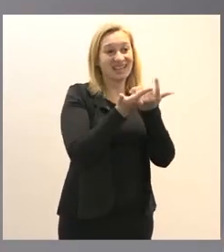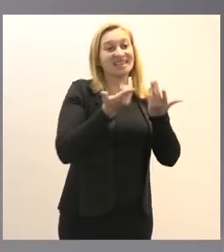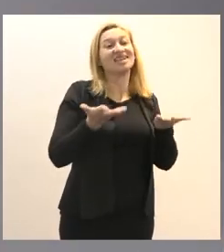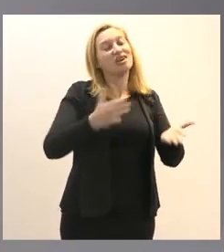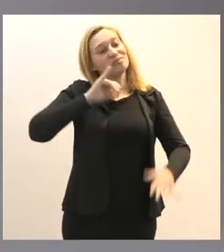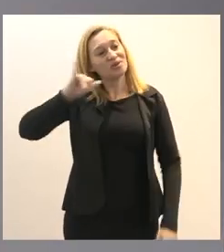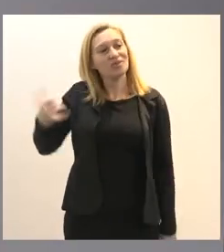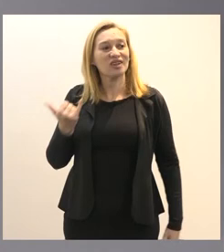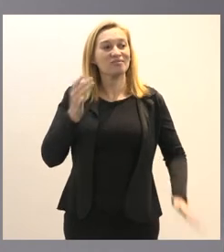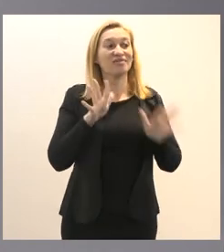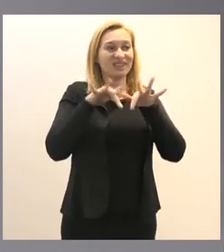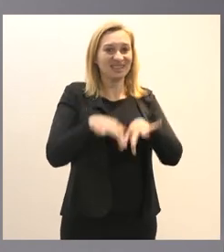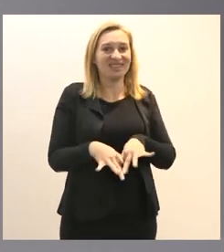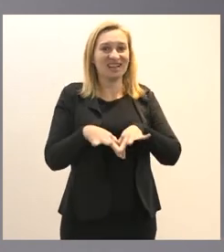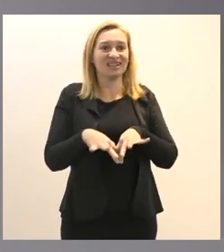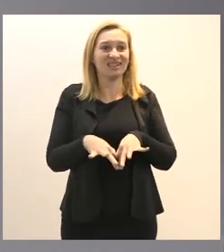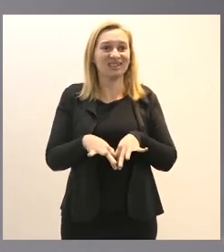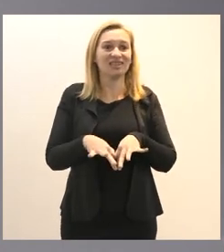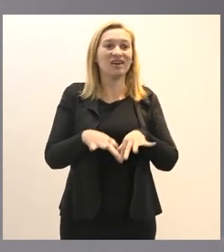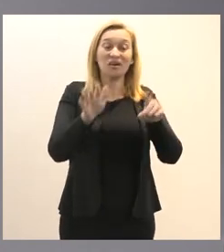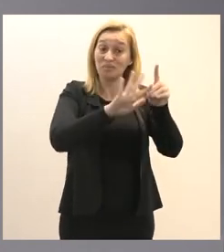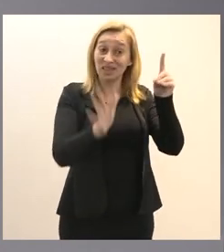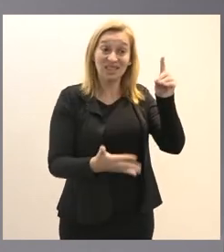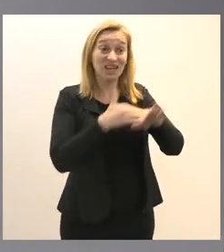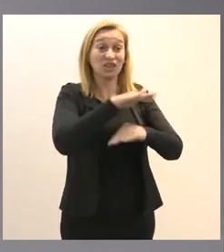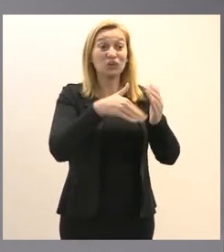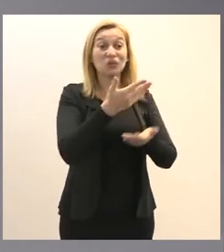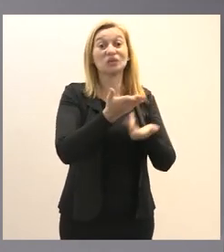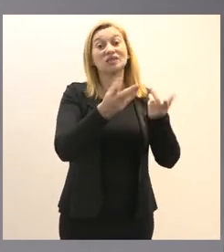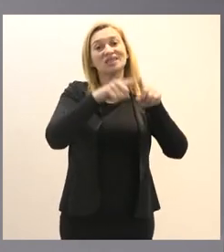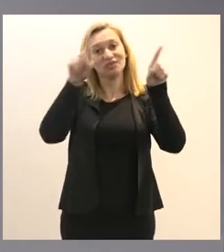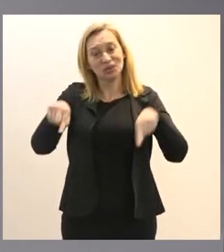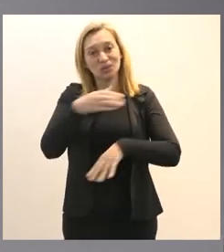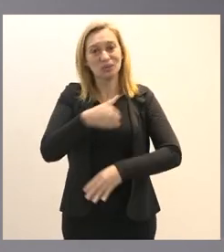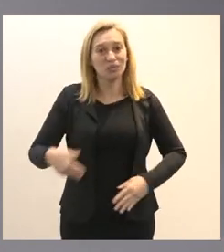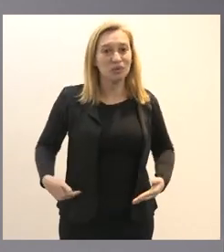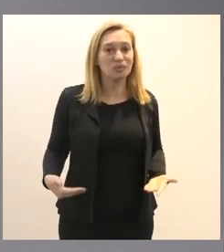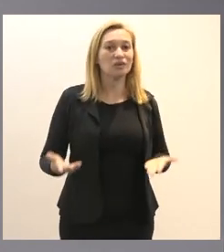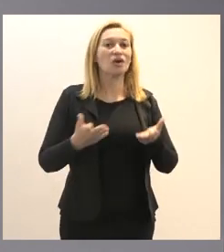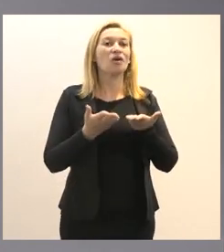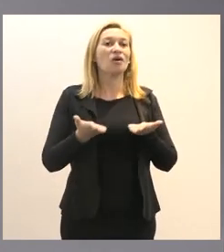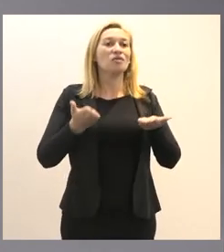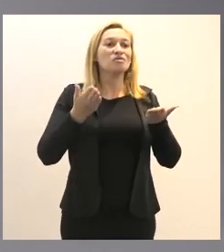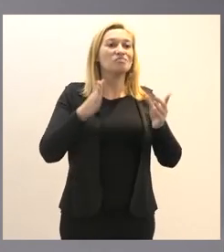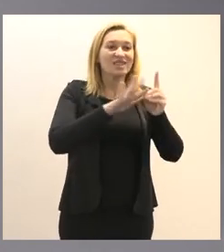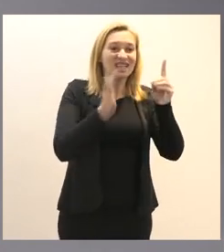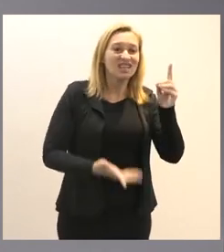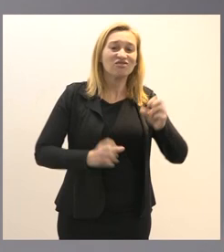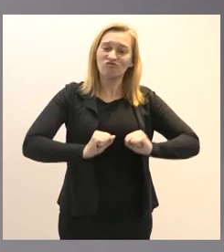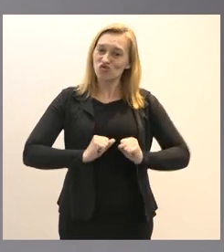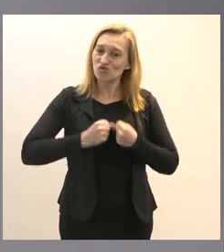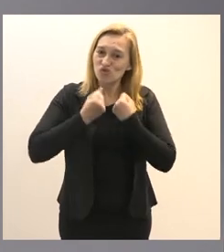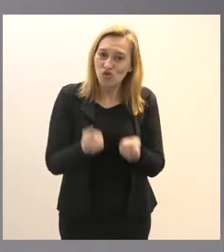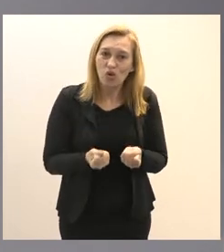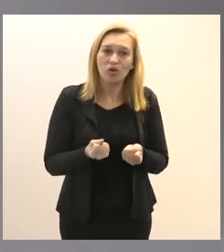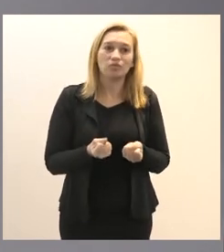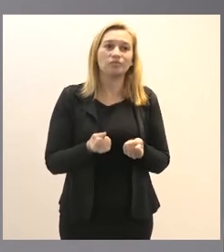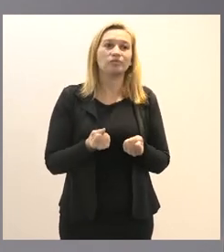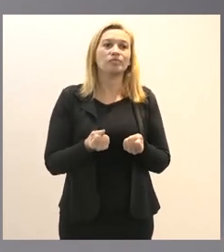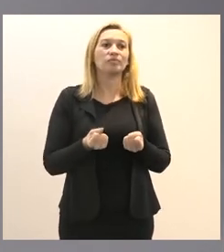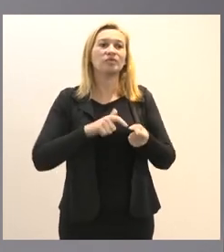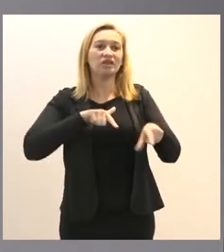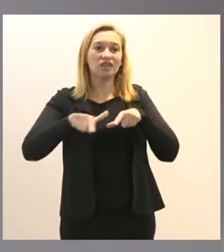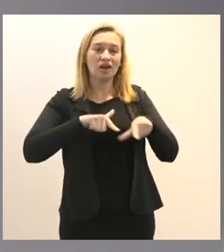aproveito para encerrar homenageando todos os servidores públicos homenageando aqueles que se dedicam a prestação de